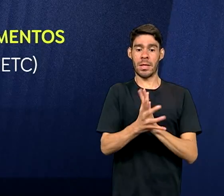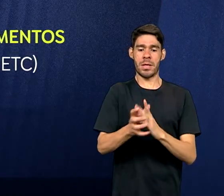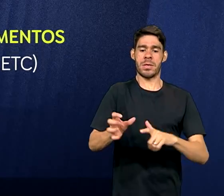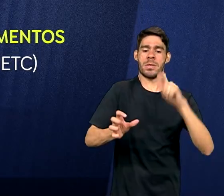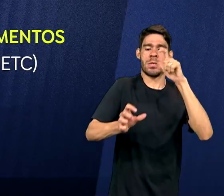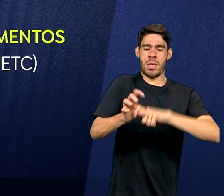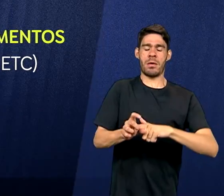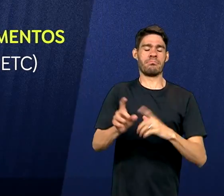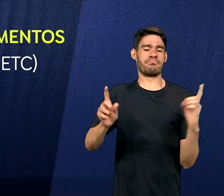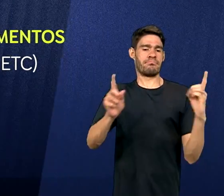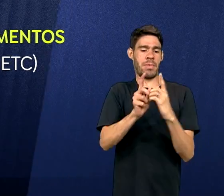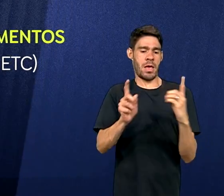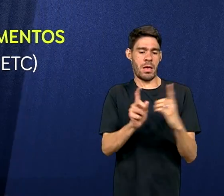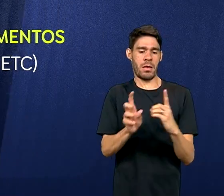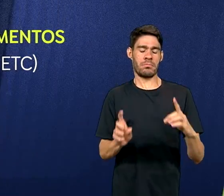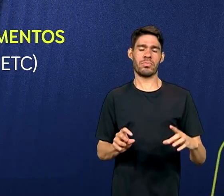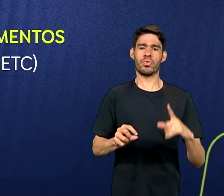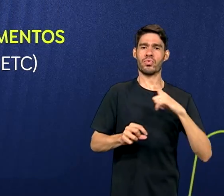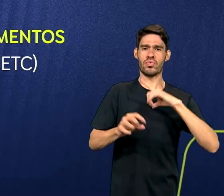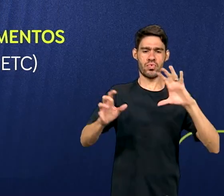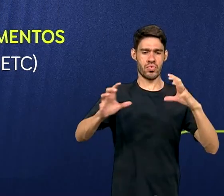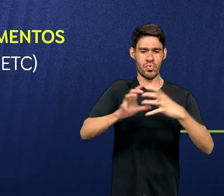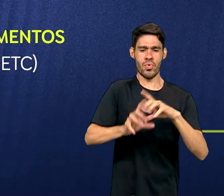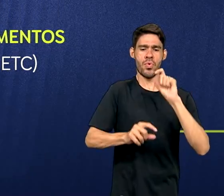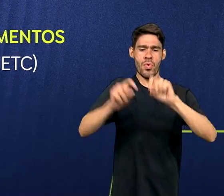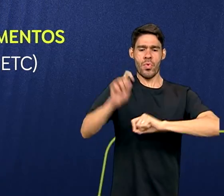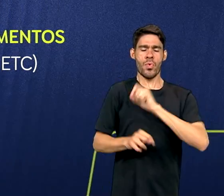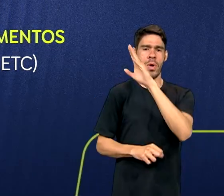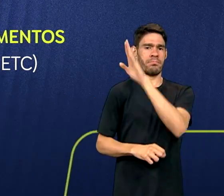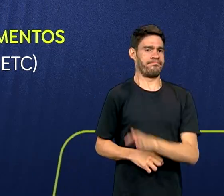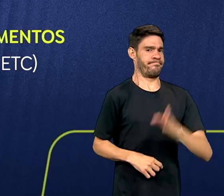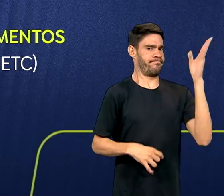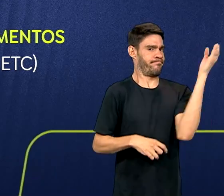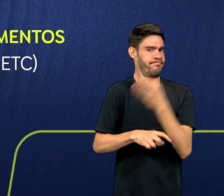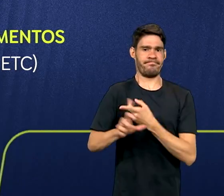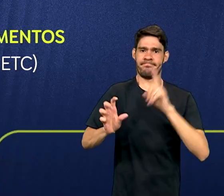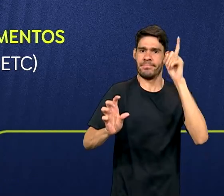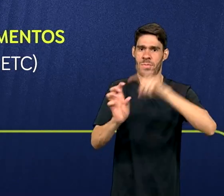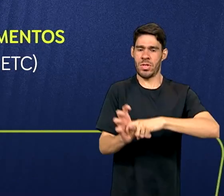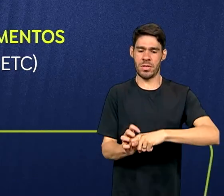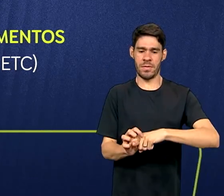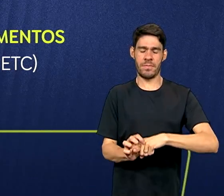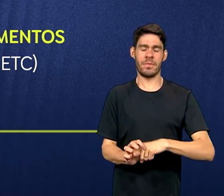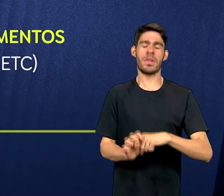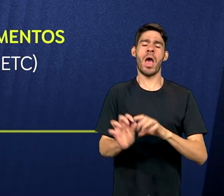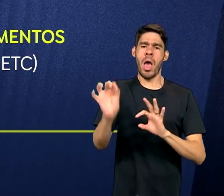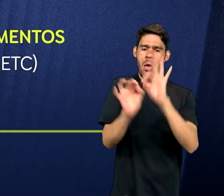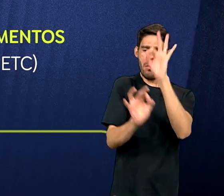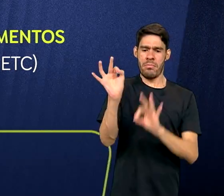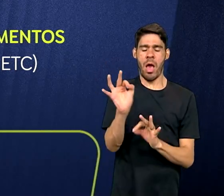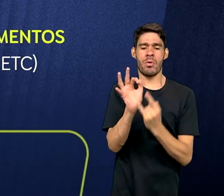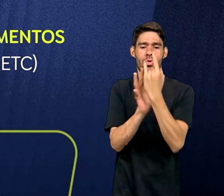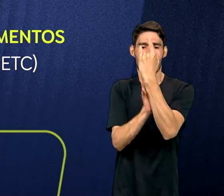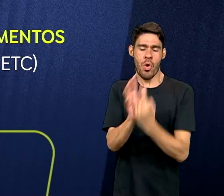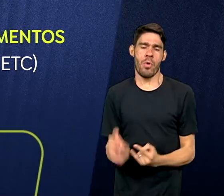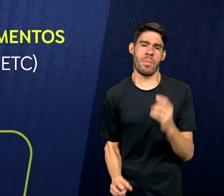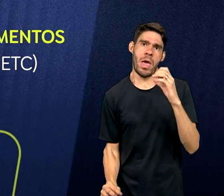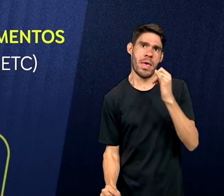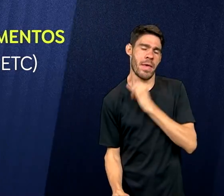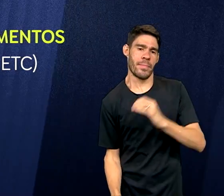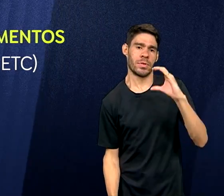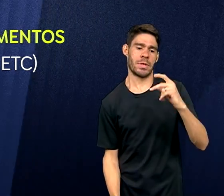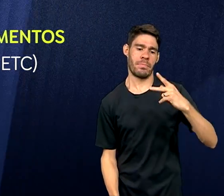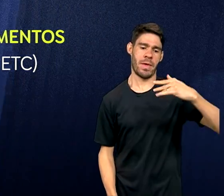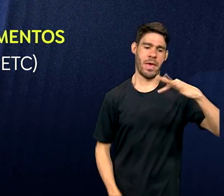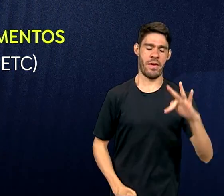foram atendidas em um mutirão com objetivos de extinguir as multas pendentes e regularizar documentos como CPF,